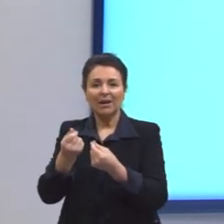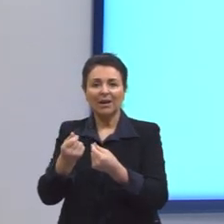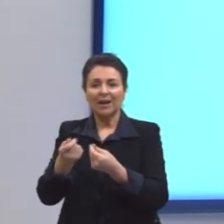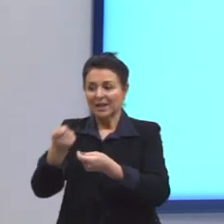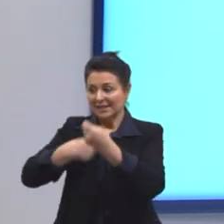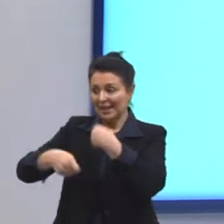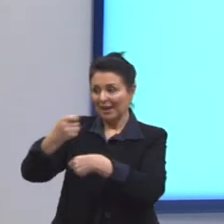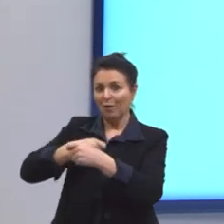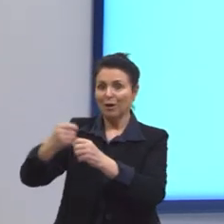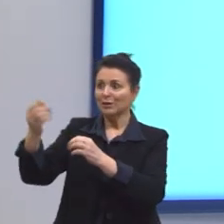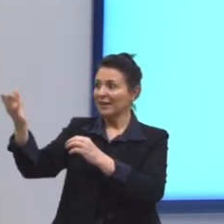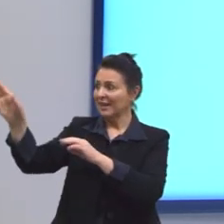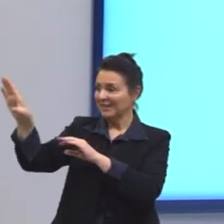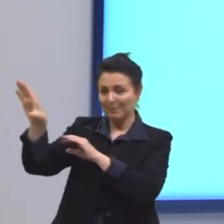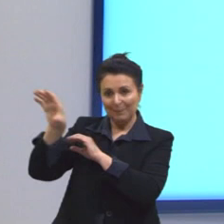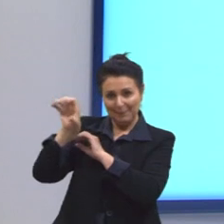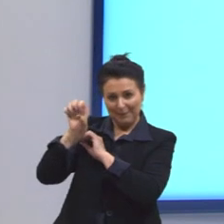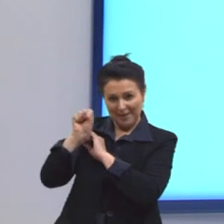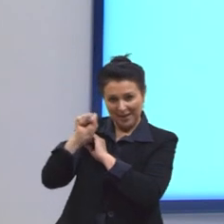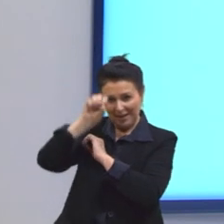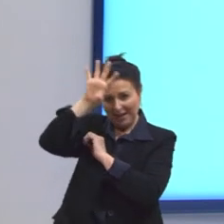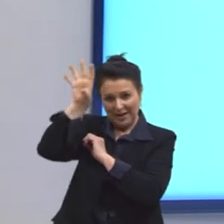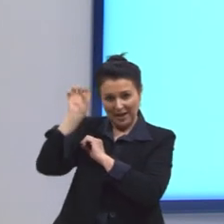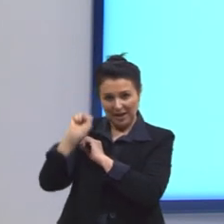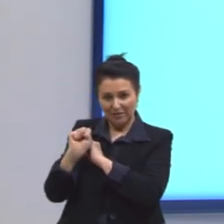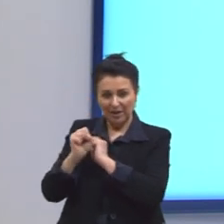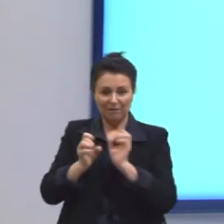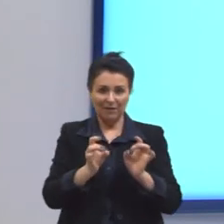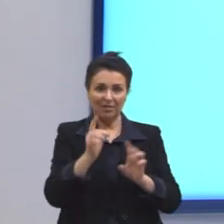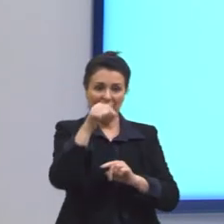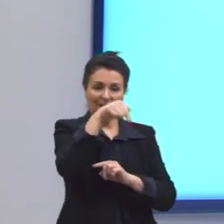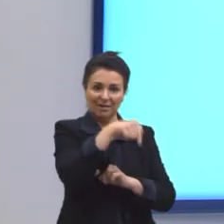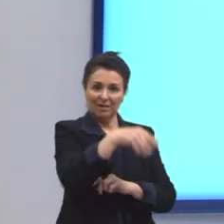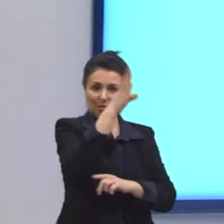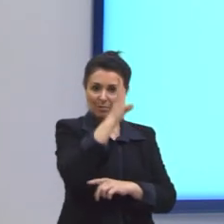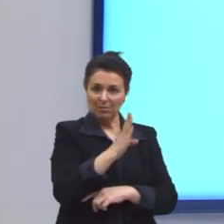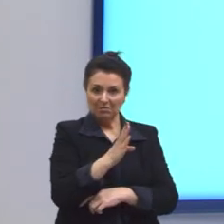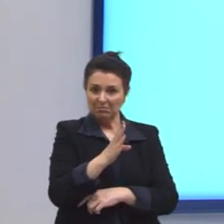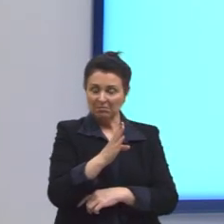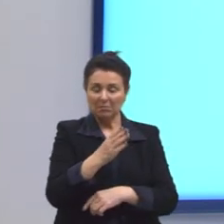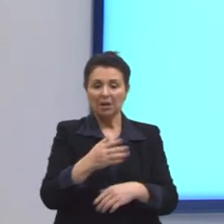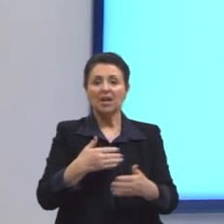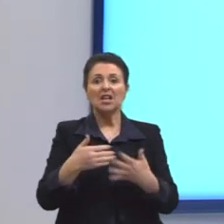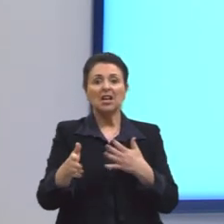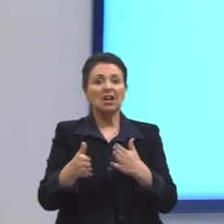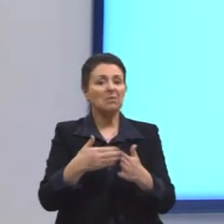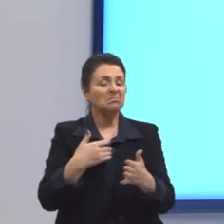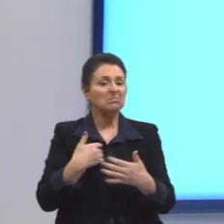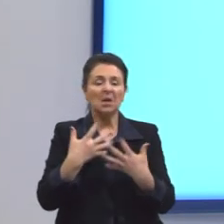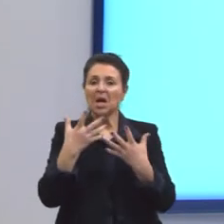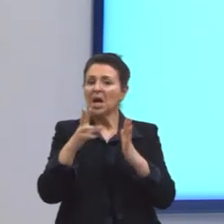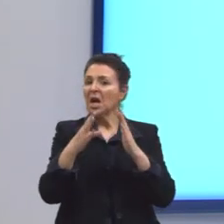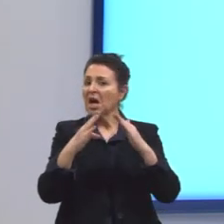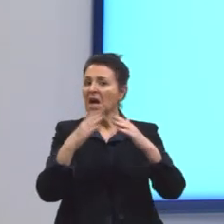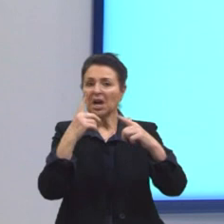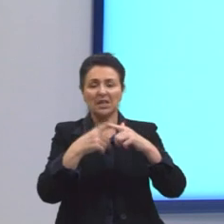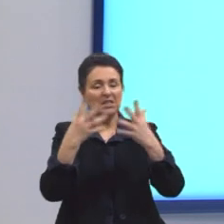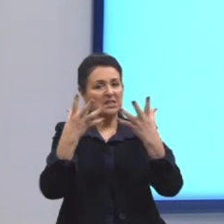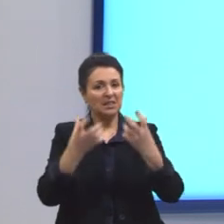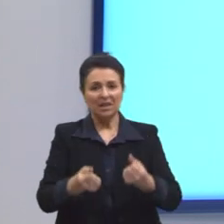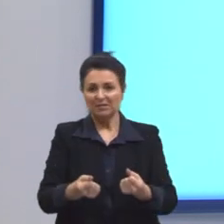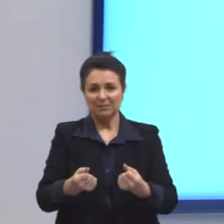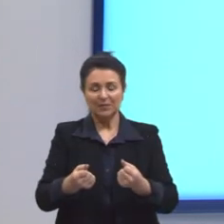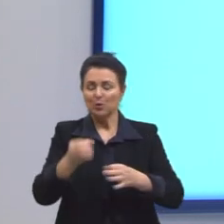África e vender eles aqui gerava muito dinheiro. E era permitido, tanto de forma religiosa, jurídica e moral,